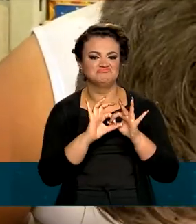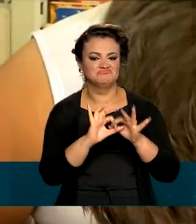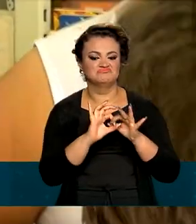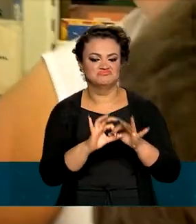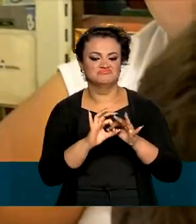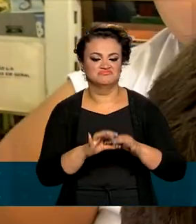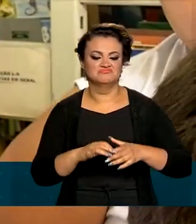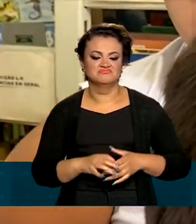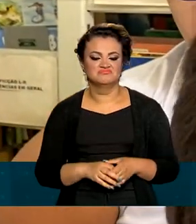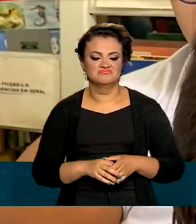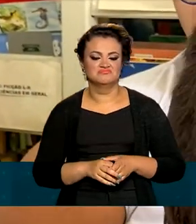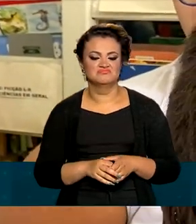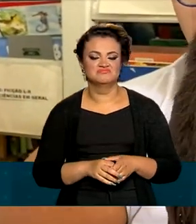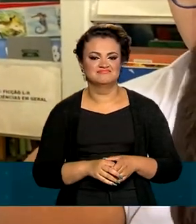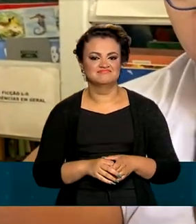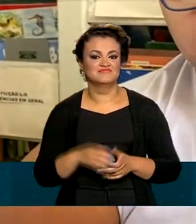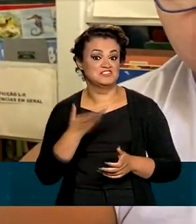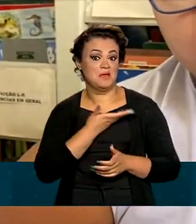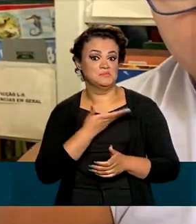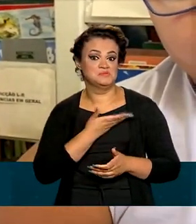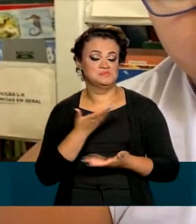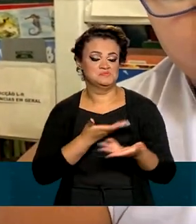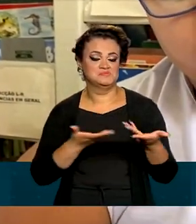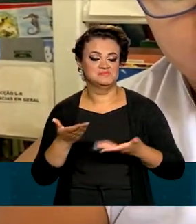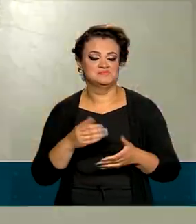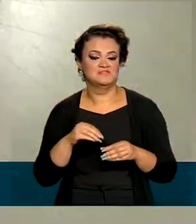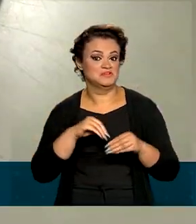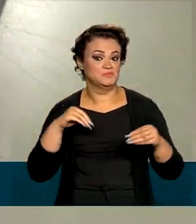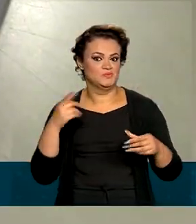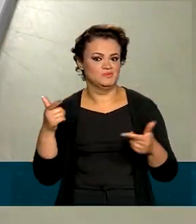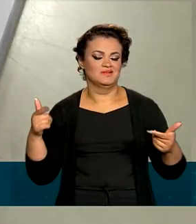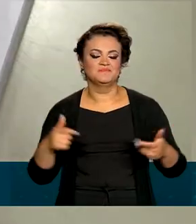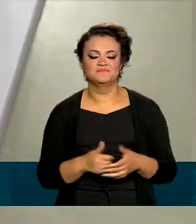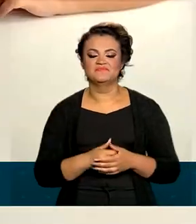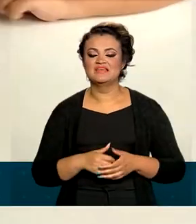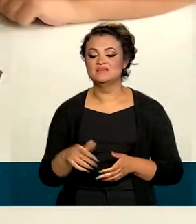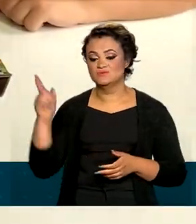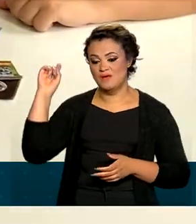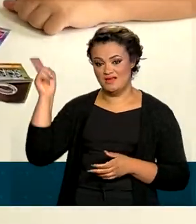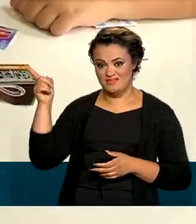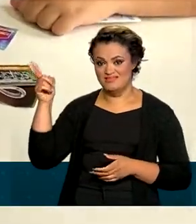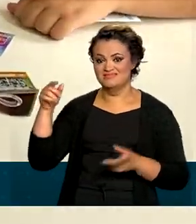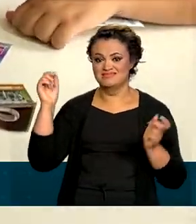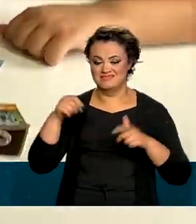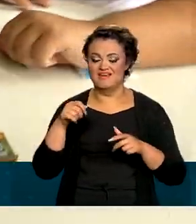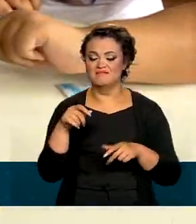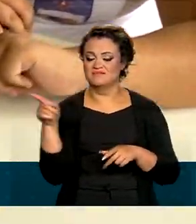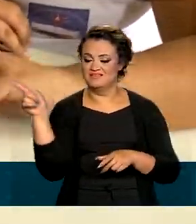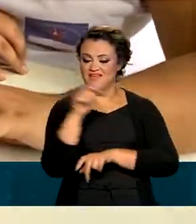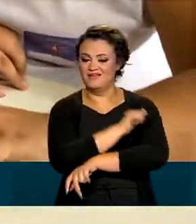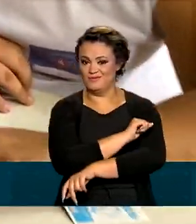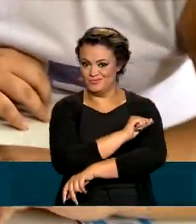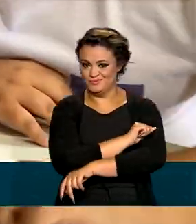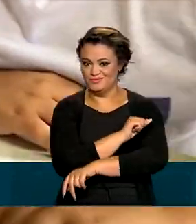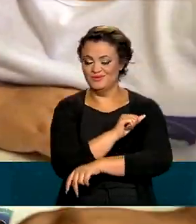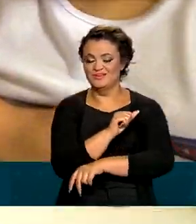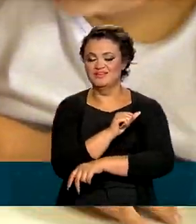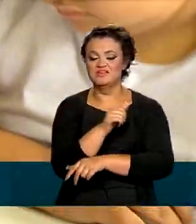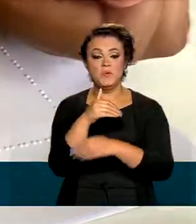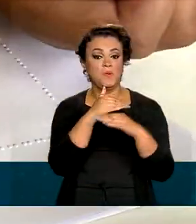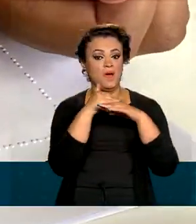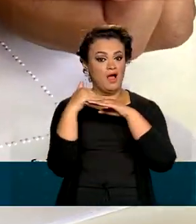vai todo mundo poder trocar e não vai ninguém ficar de fora. A iniciativa faz com que esses estudantes possam, em